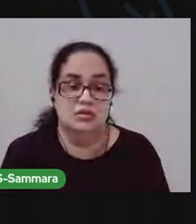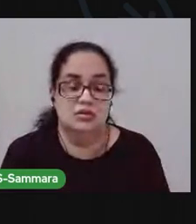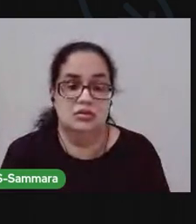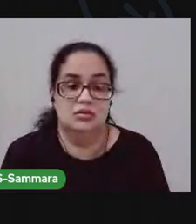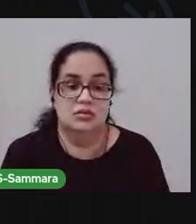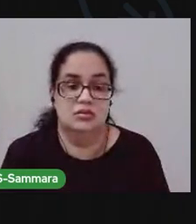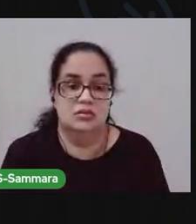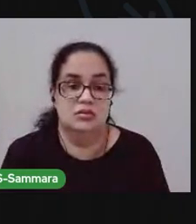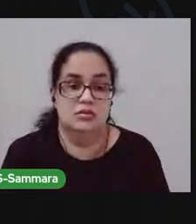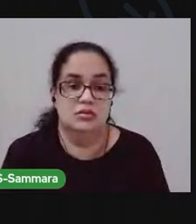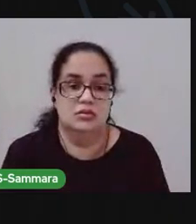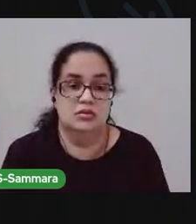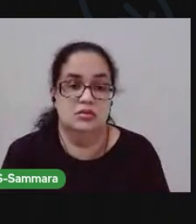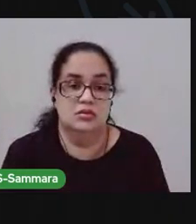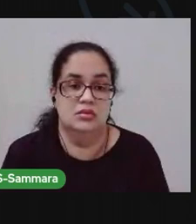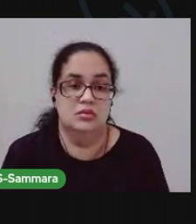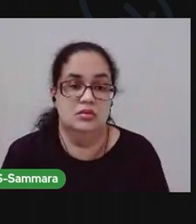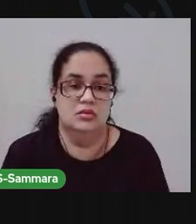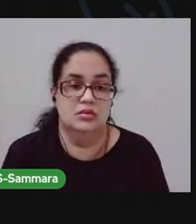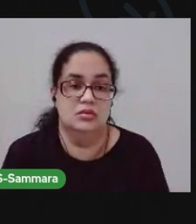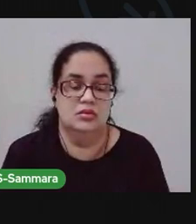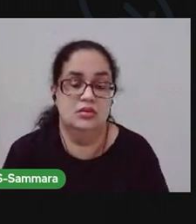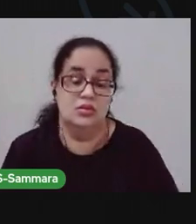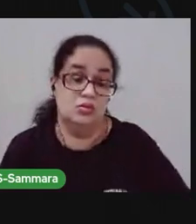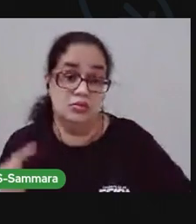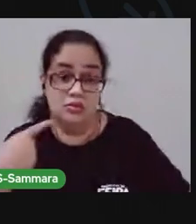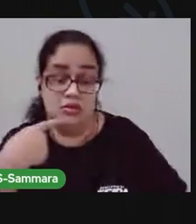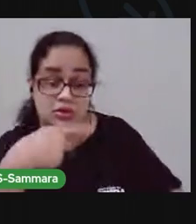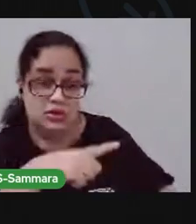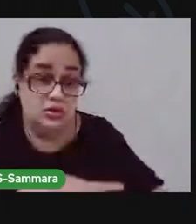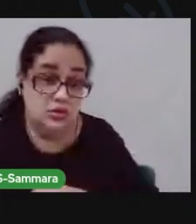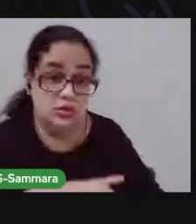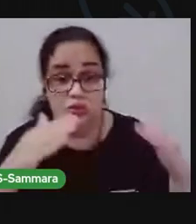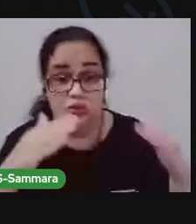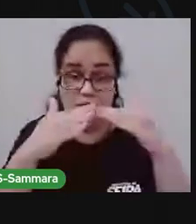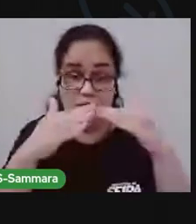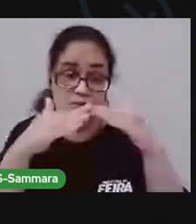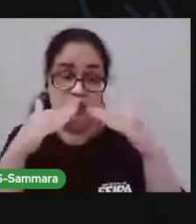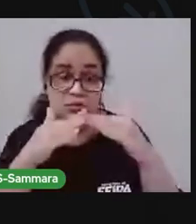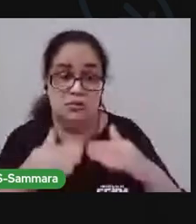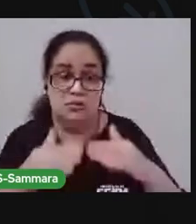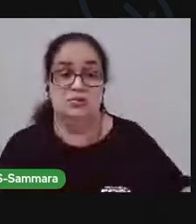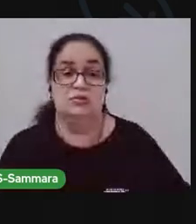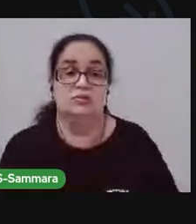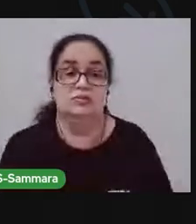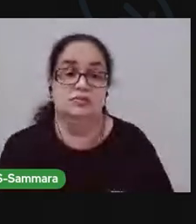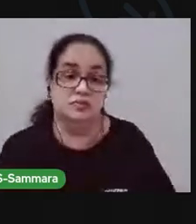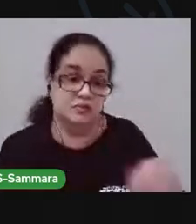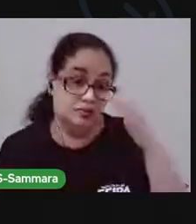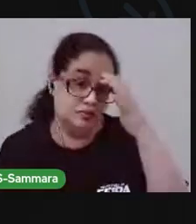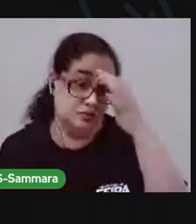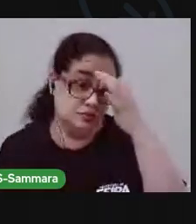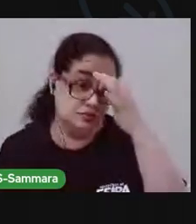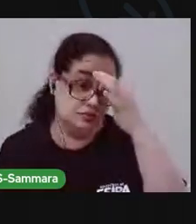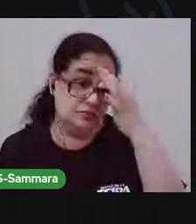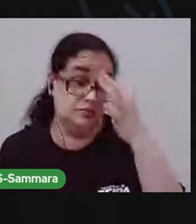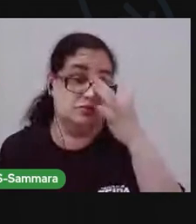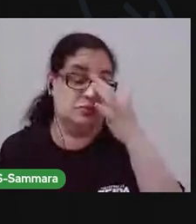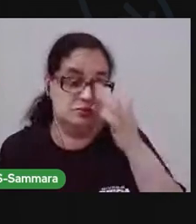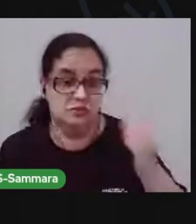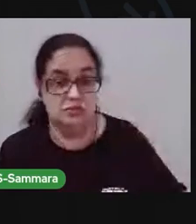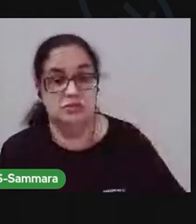Já tenho aqui uma casa. Uma parte da casa. Vou fazer o mesmo processo do outro lado.